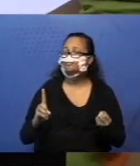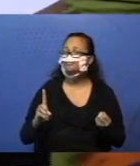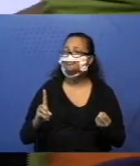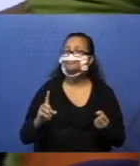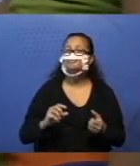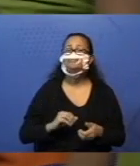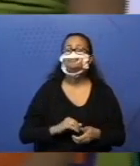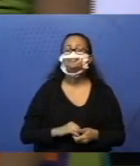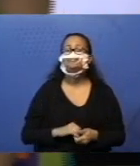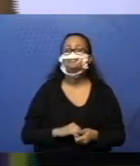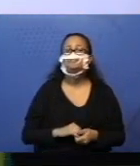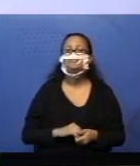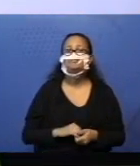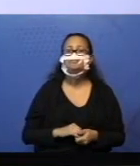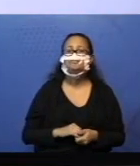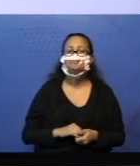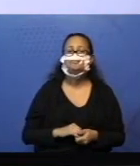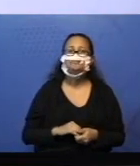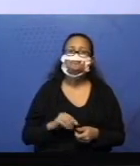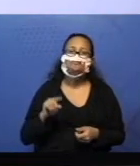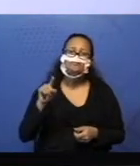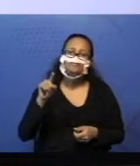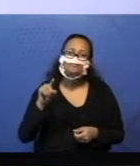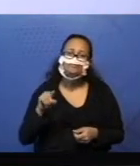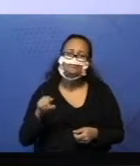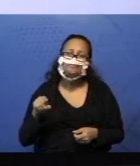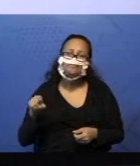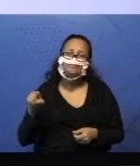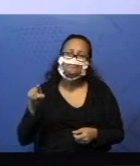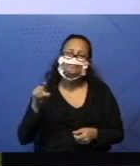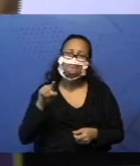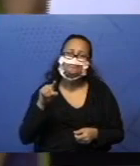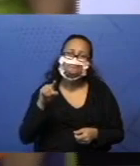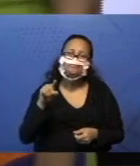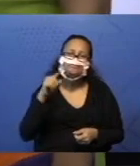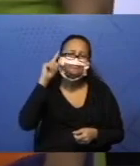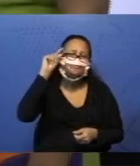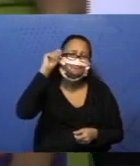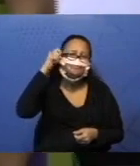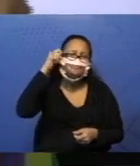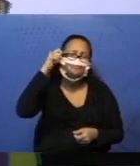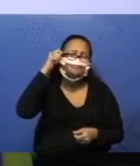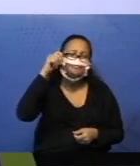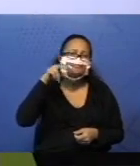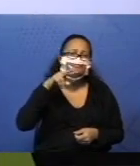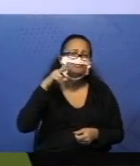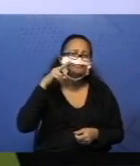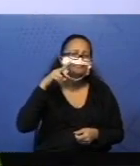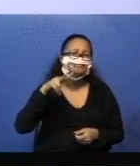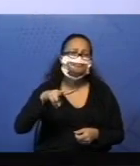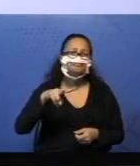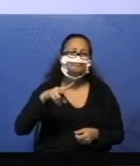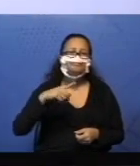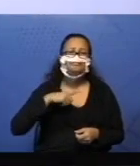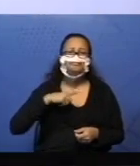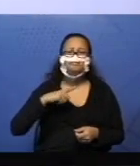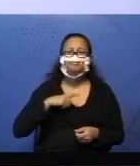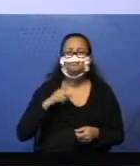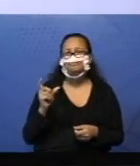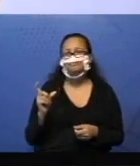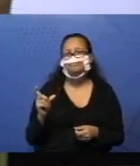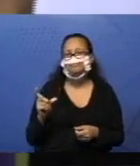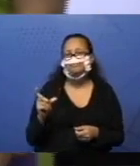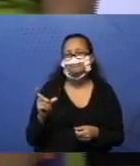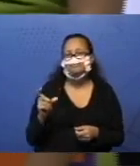o a gente fez? A gente só contornou aqui de pretinho, para vocês verem que aqui tem uma barrinha